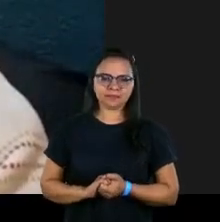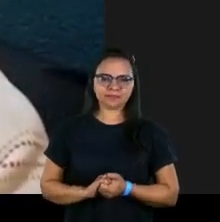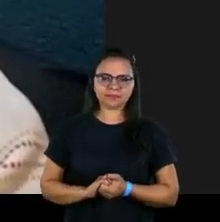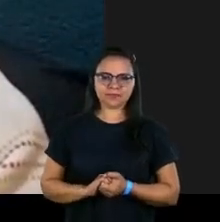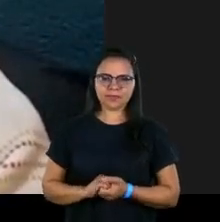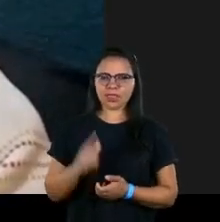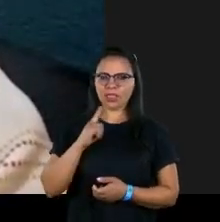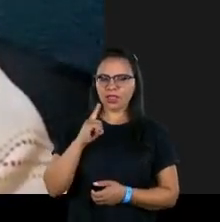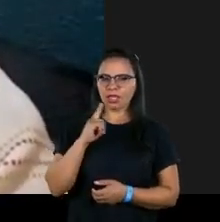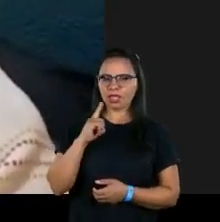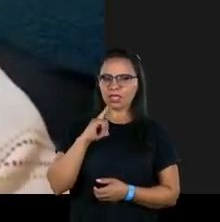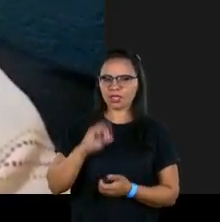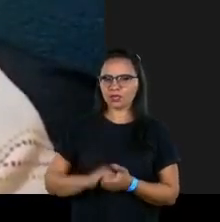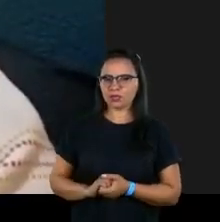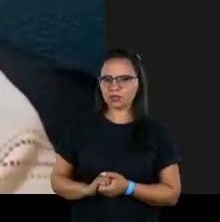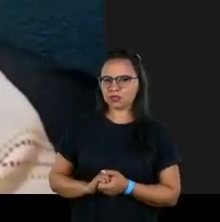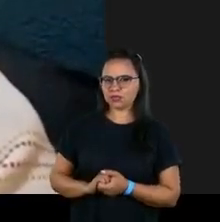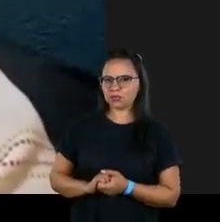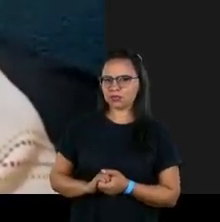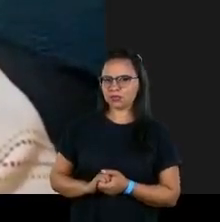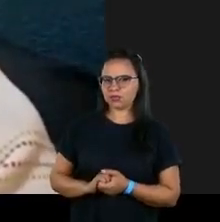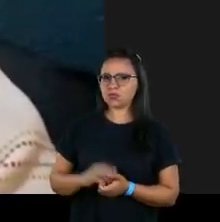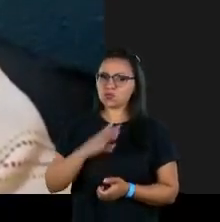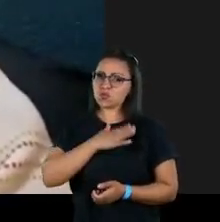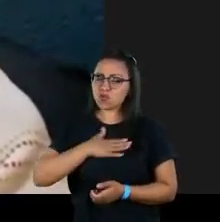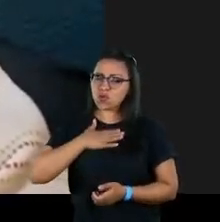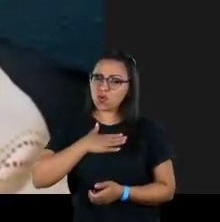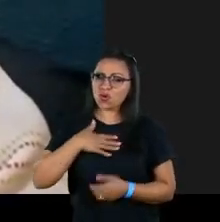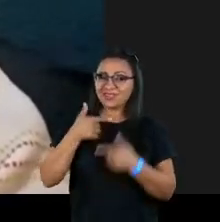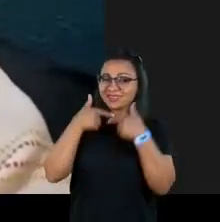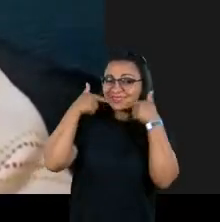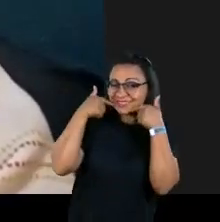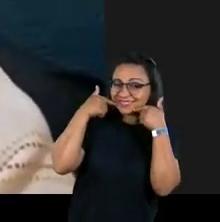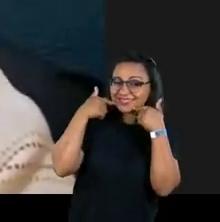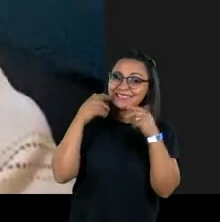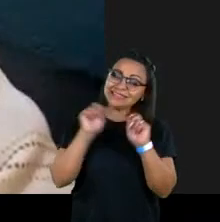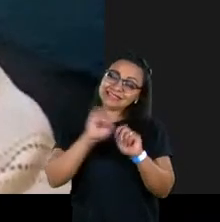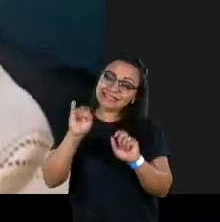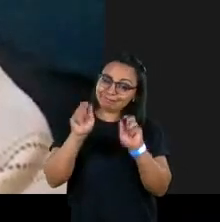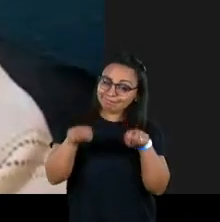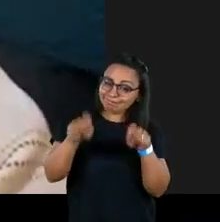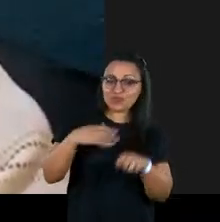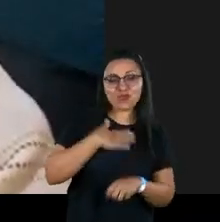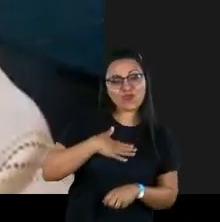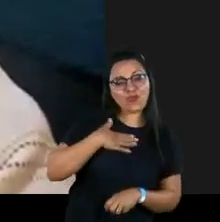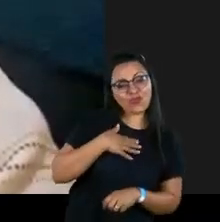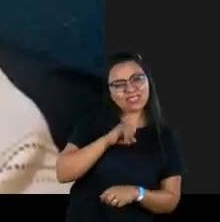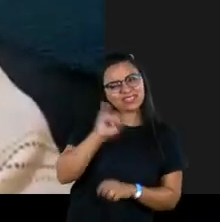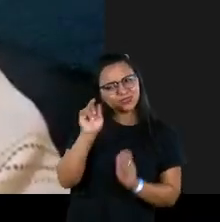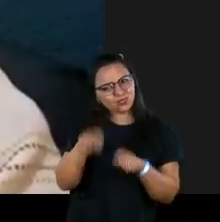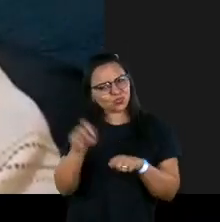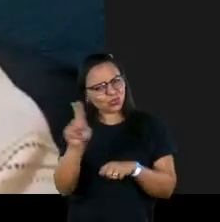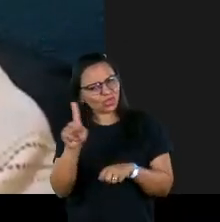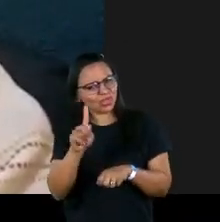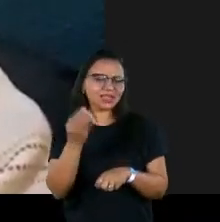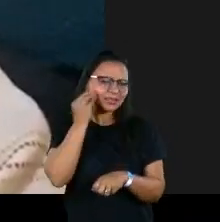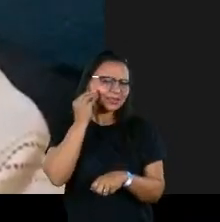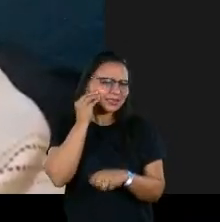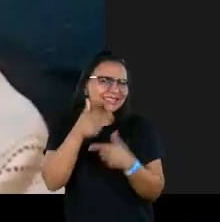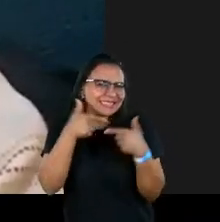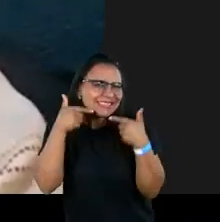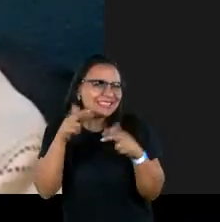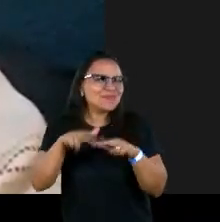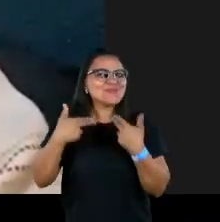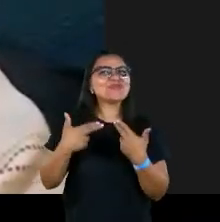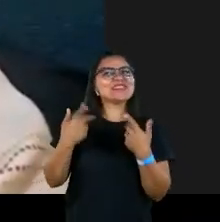tem um gosto muito de sorrir quando é possível. E quando não é também às vezes eu sorrio que